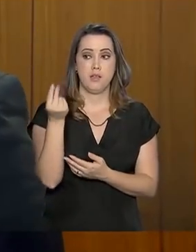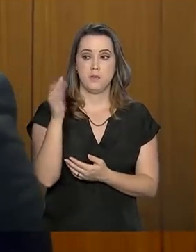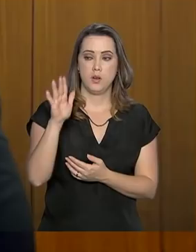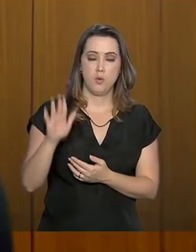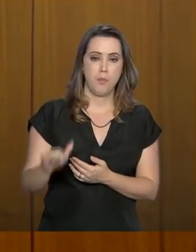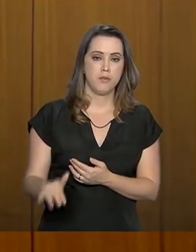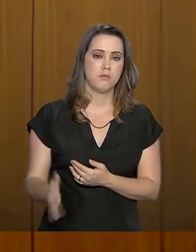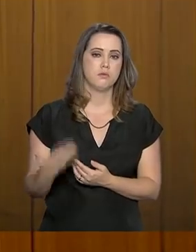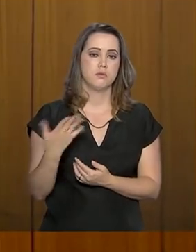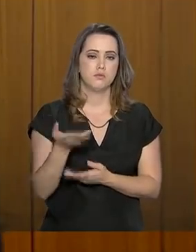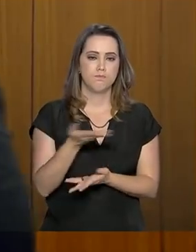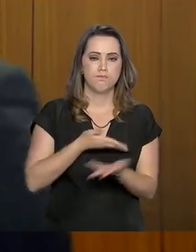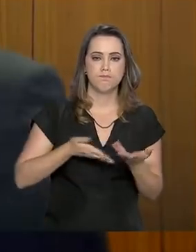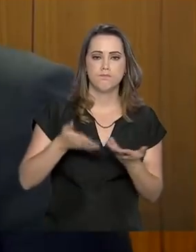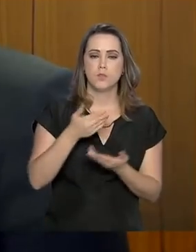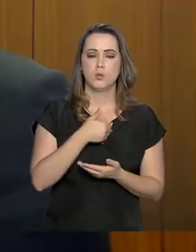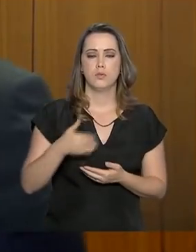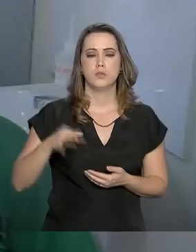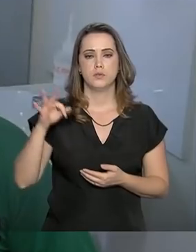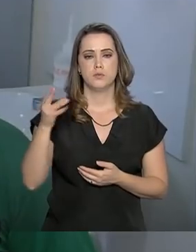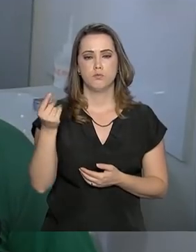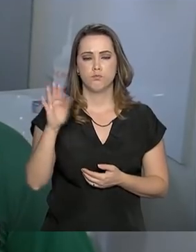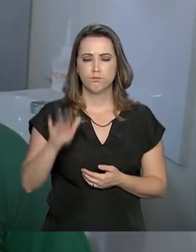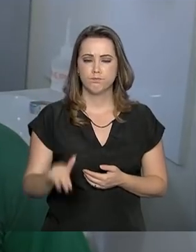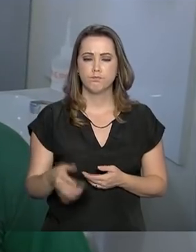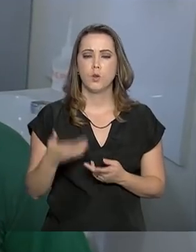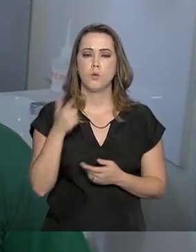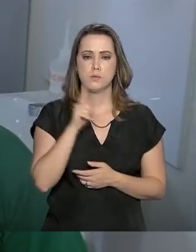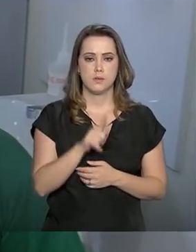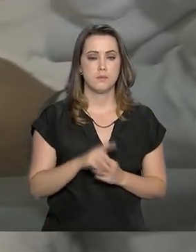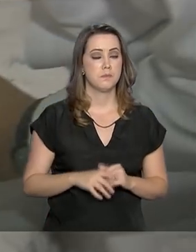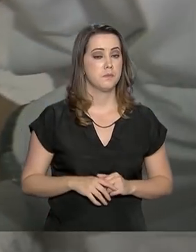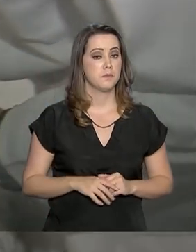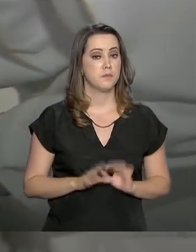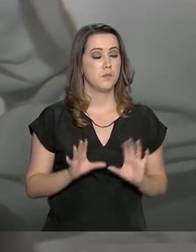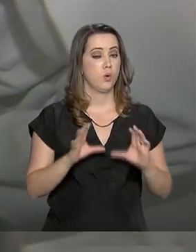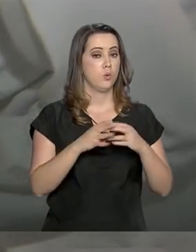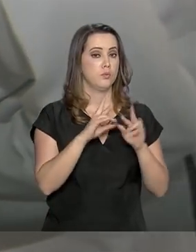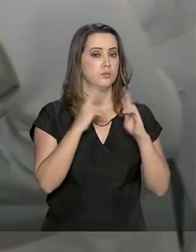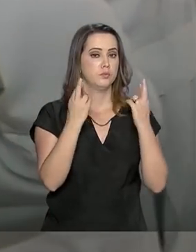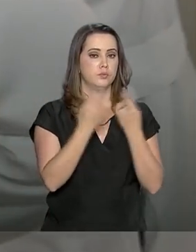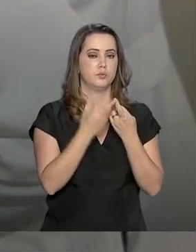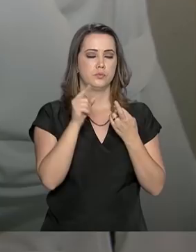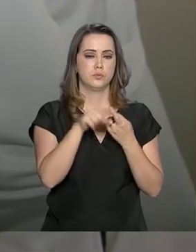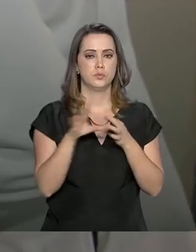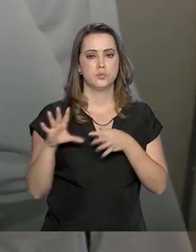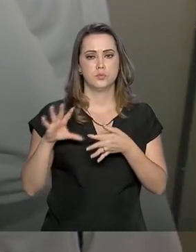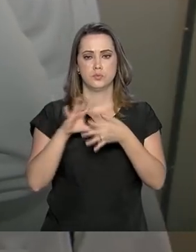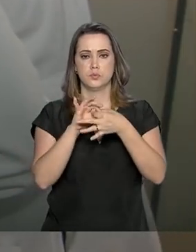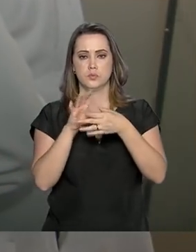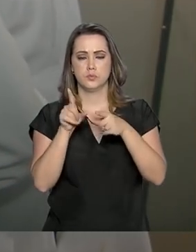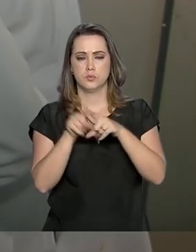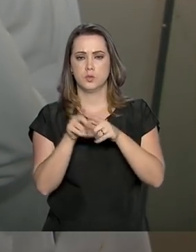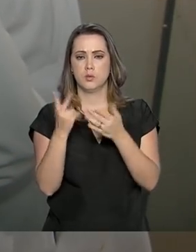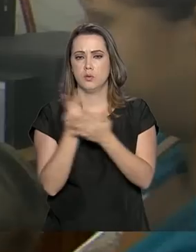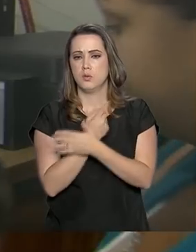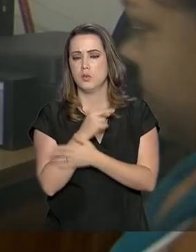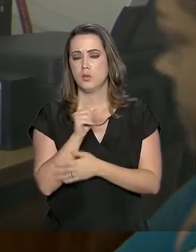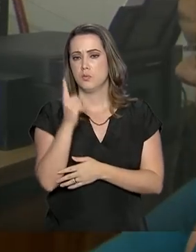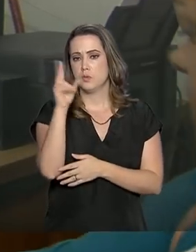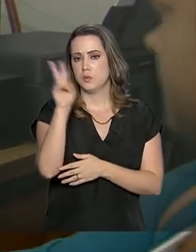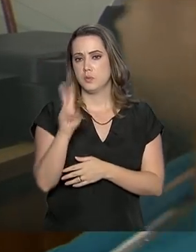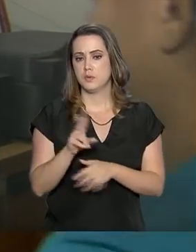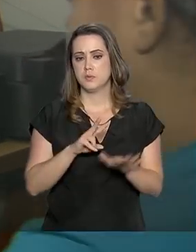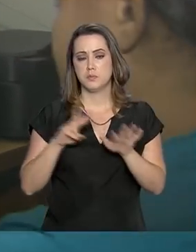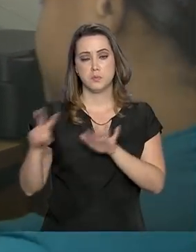negociação por parte do governo federal. As reuniões do grupo, que faz parte dessa ação integrada, são realizadas uma